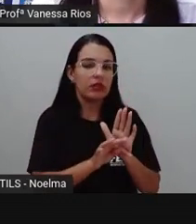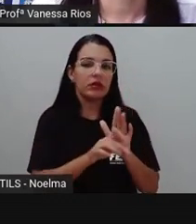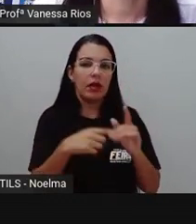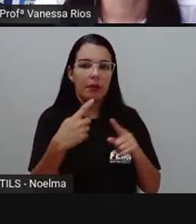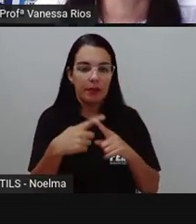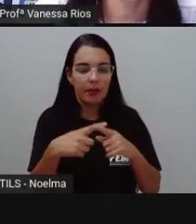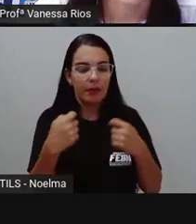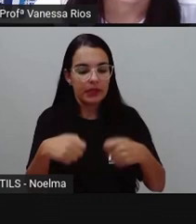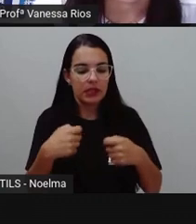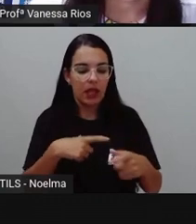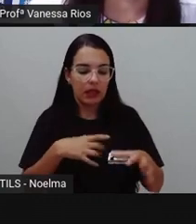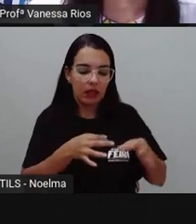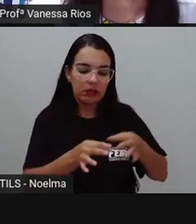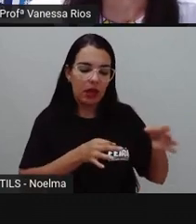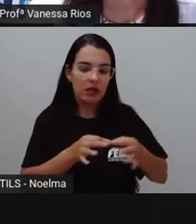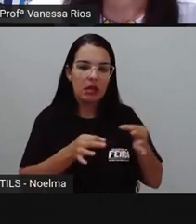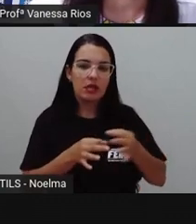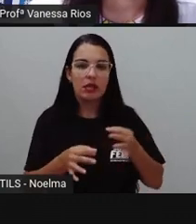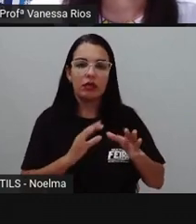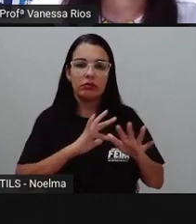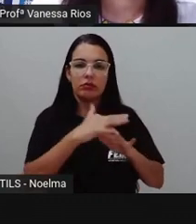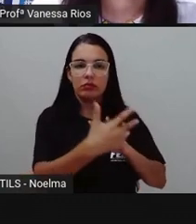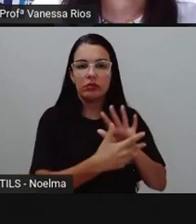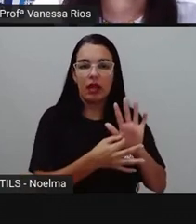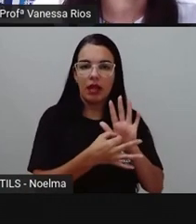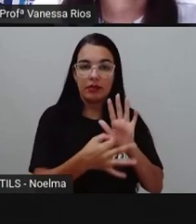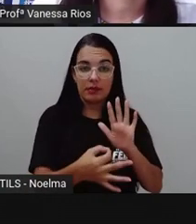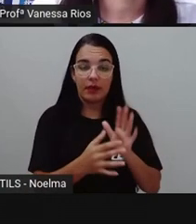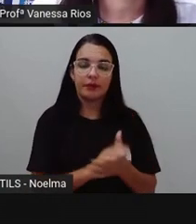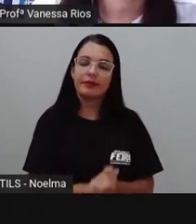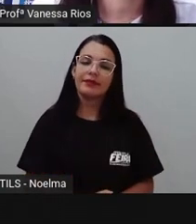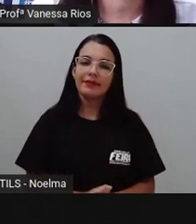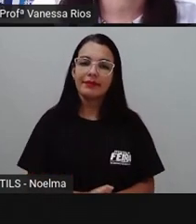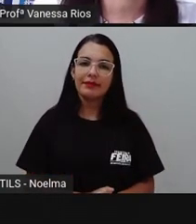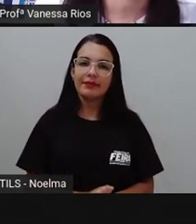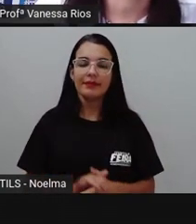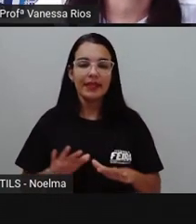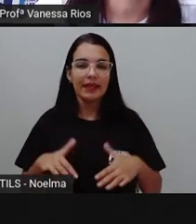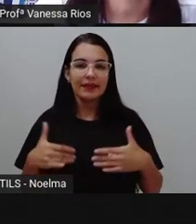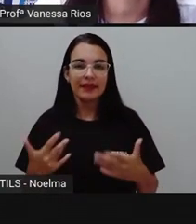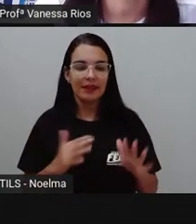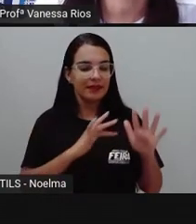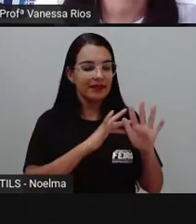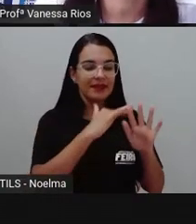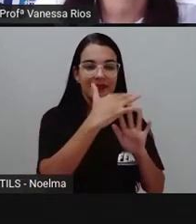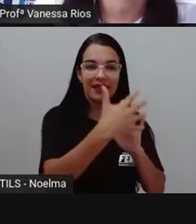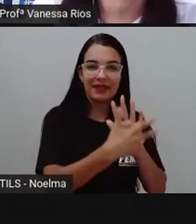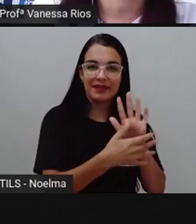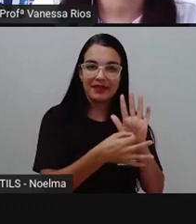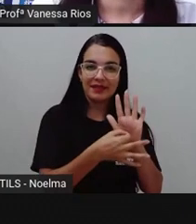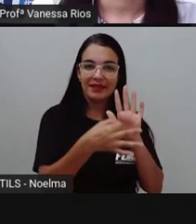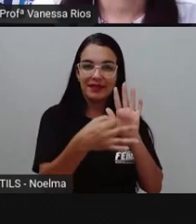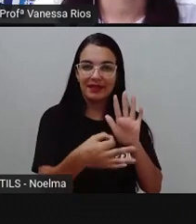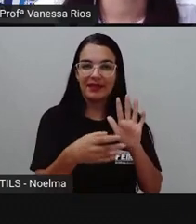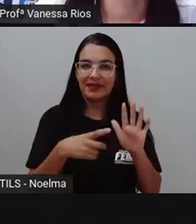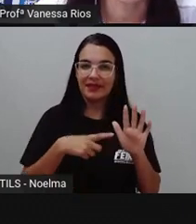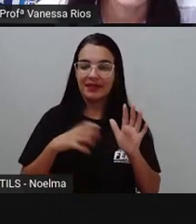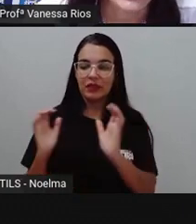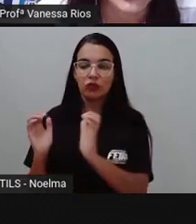organizado. E aí é importante lembrar que a resenha crítica é um gênero textual